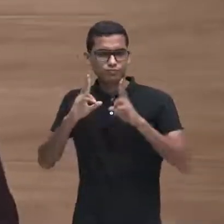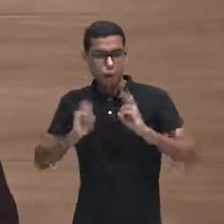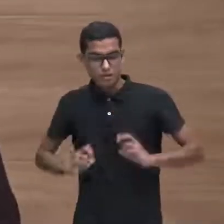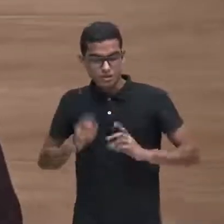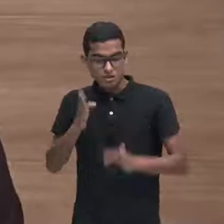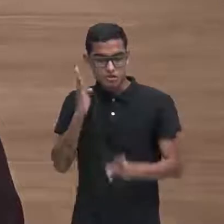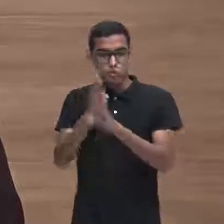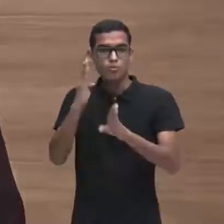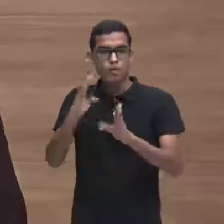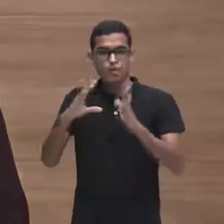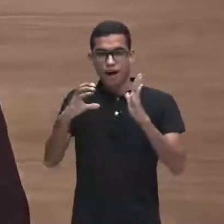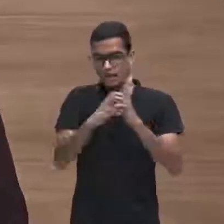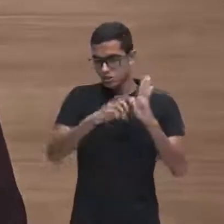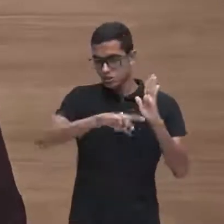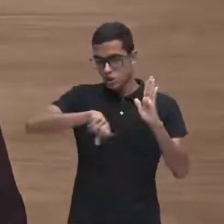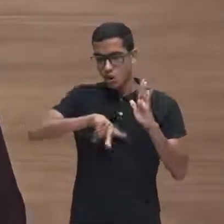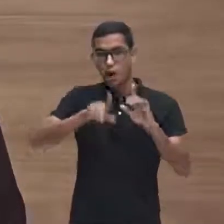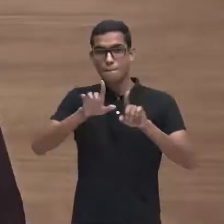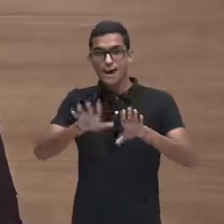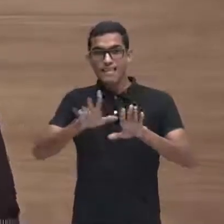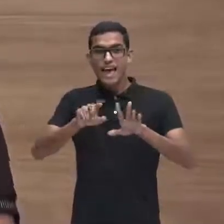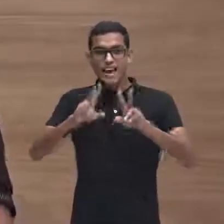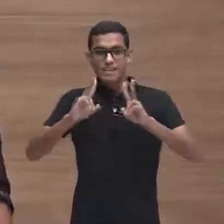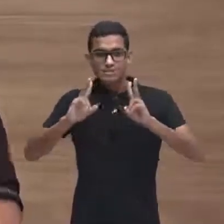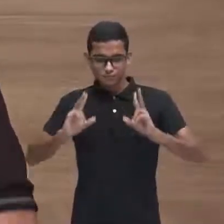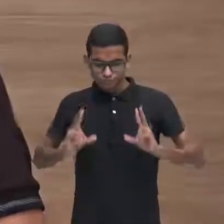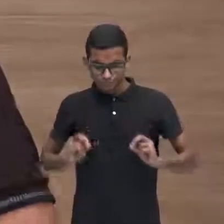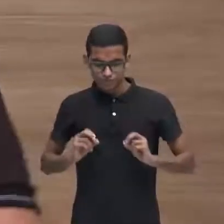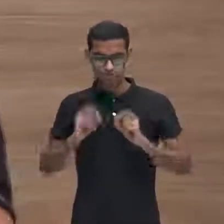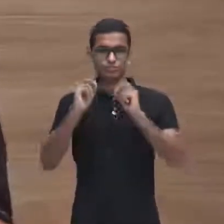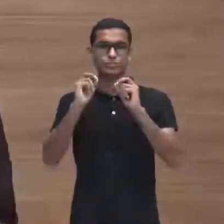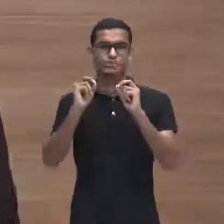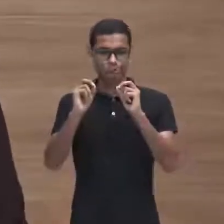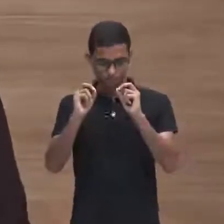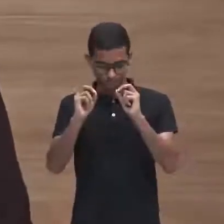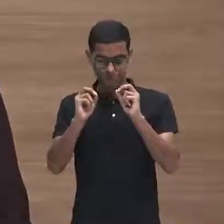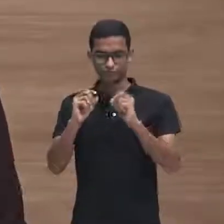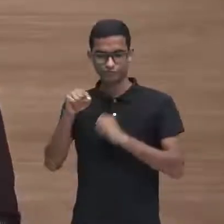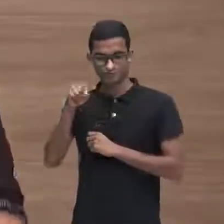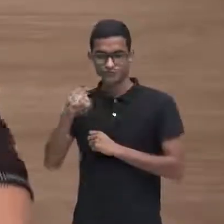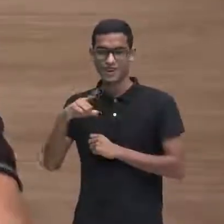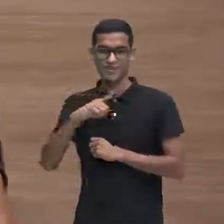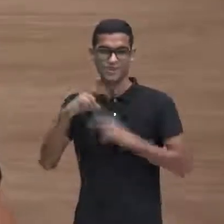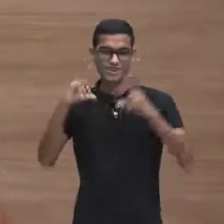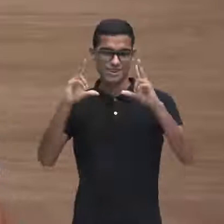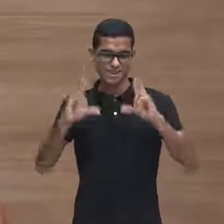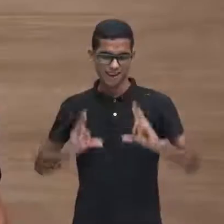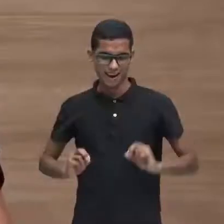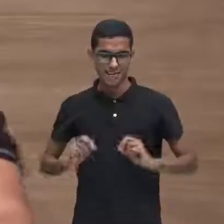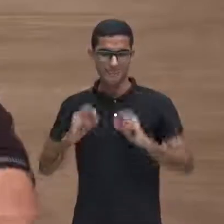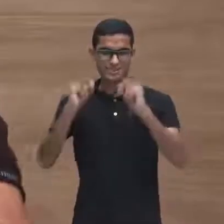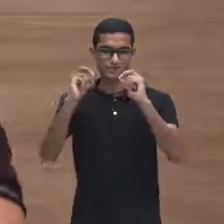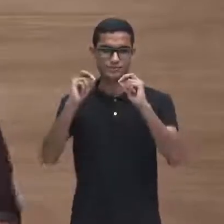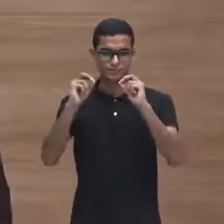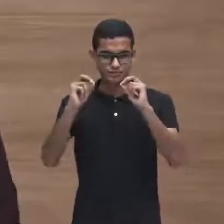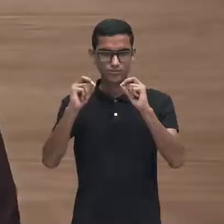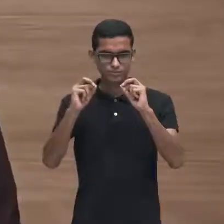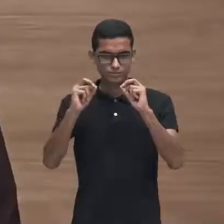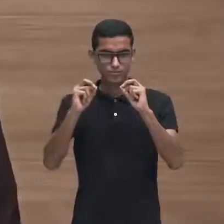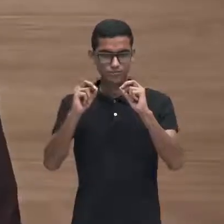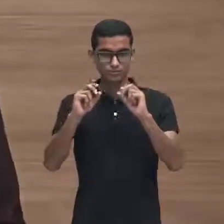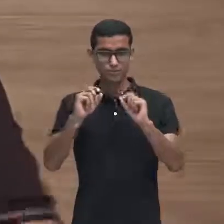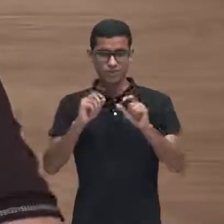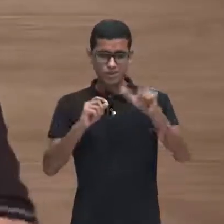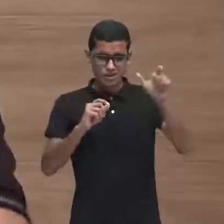AIDS, não é? Mas foi um câncer. Jorge teve um câncer e o que Paulo poderia